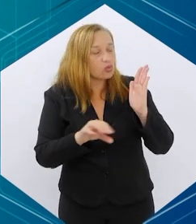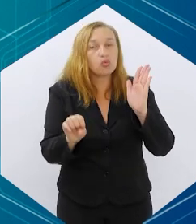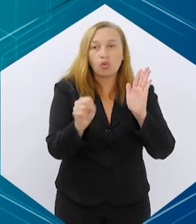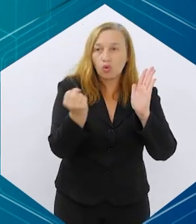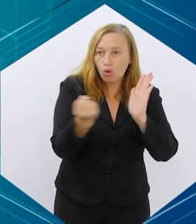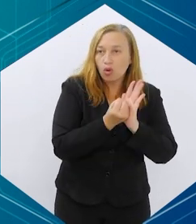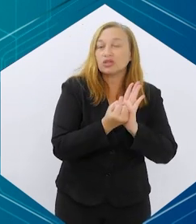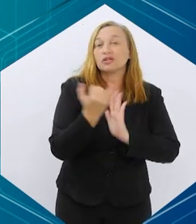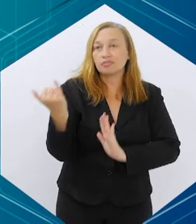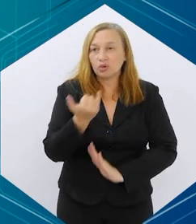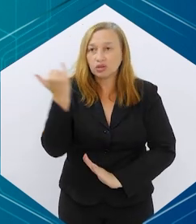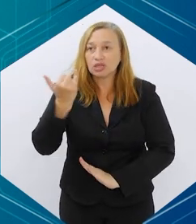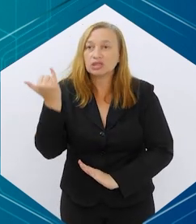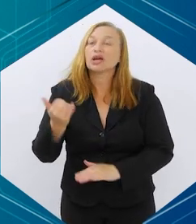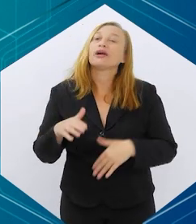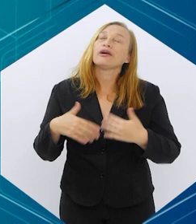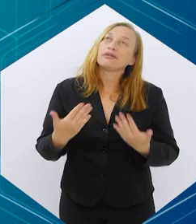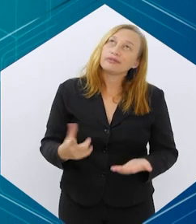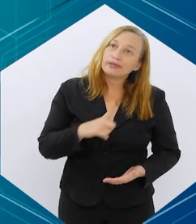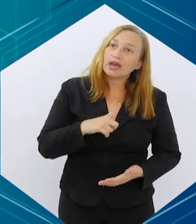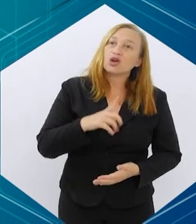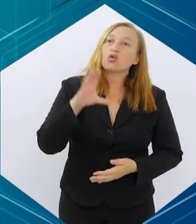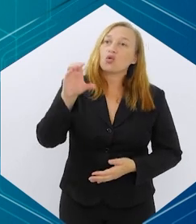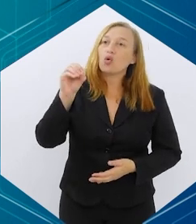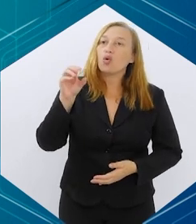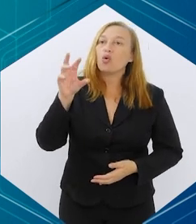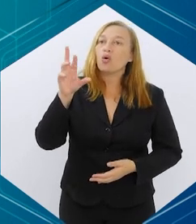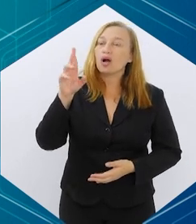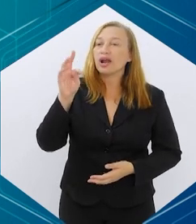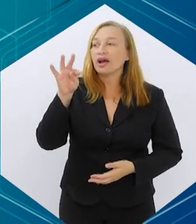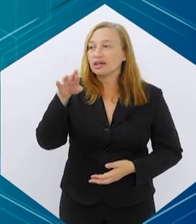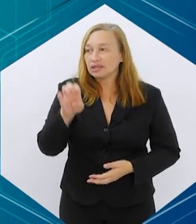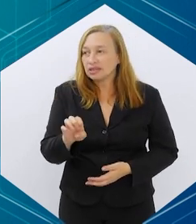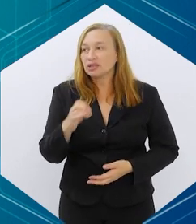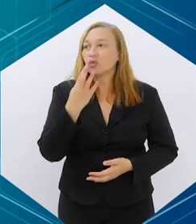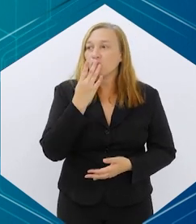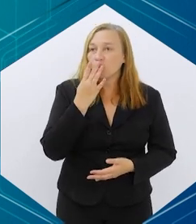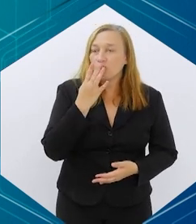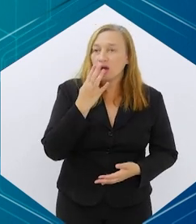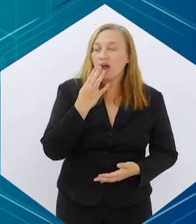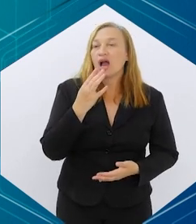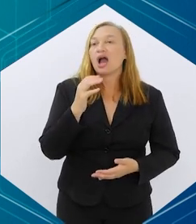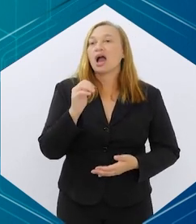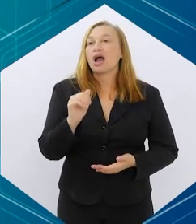é importante e além disso se tem corantes, tem adoçantes artificiais,